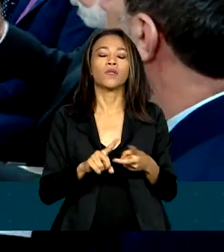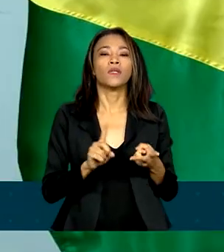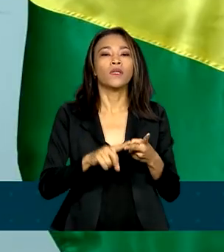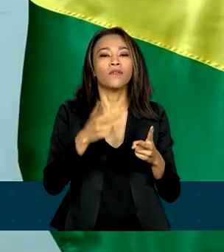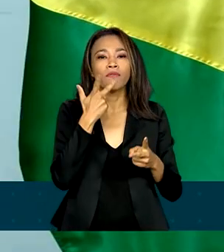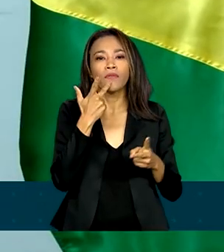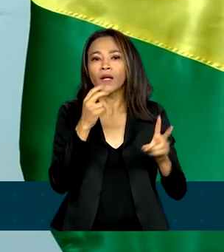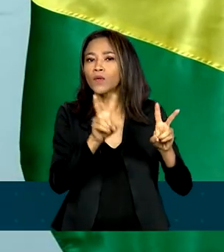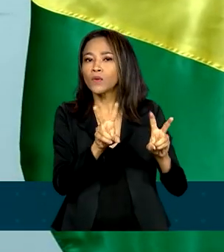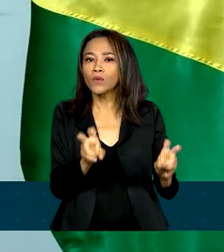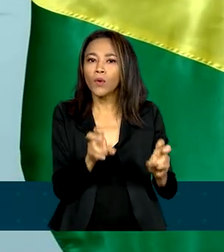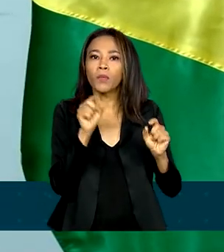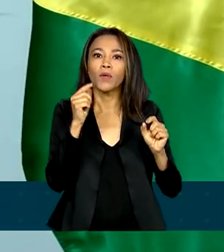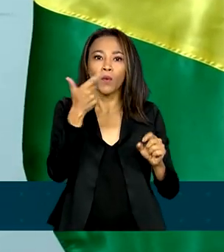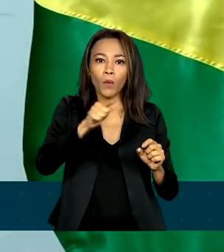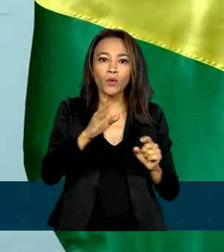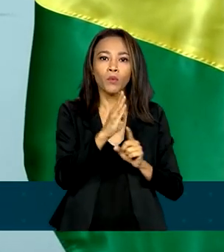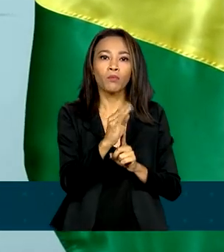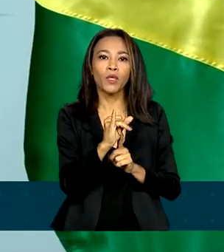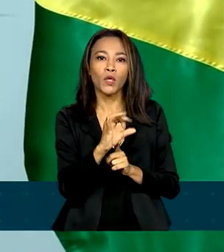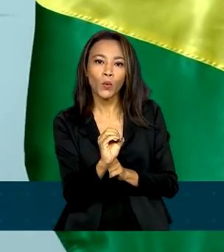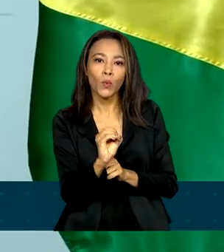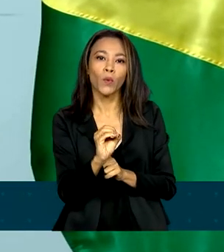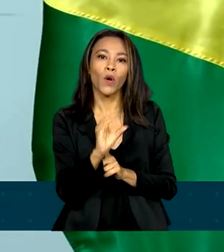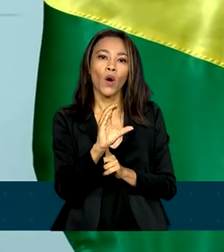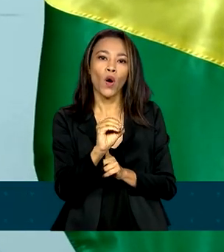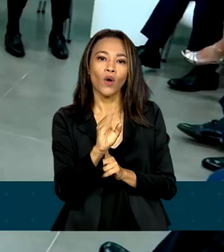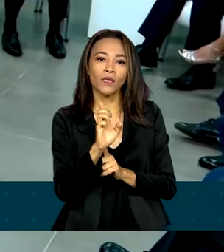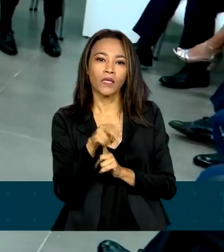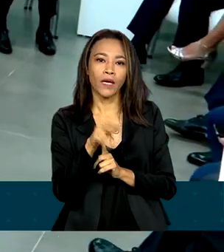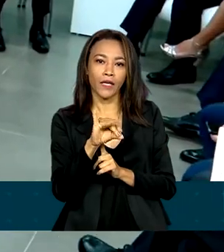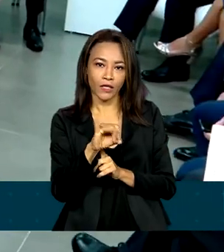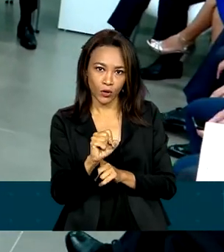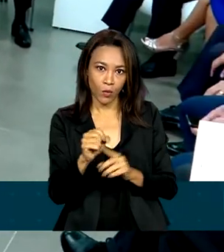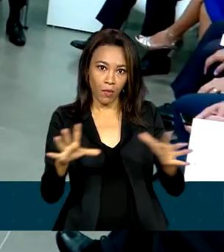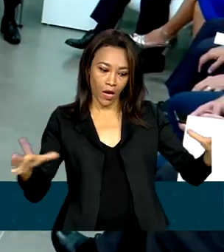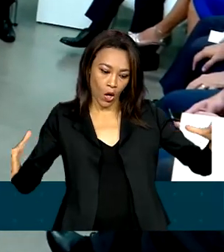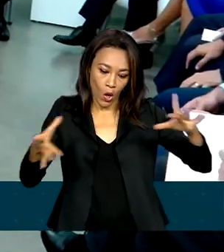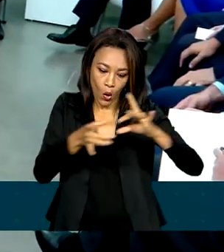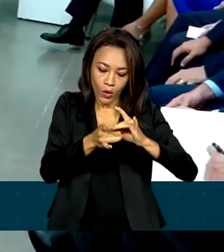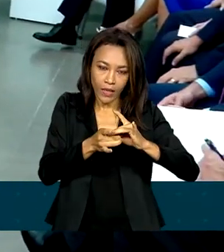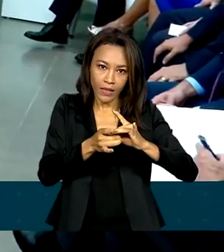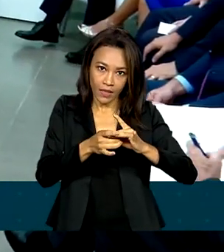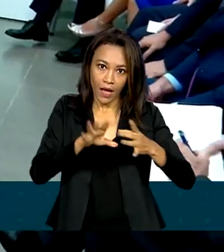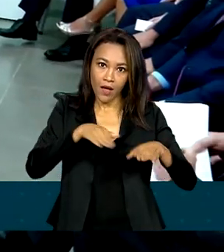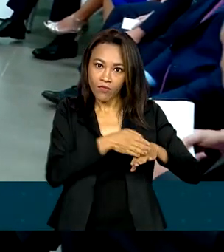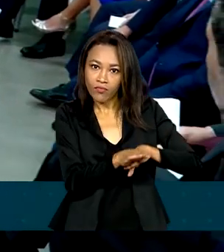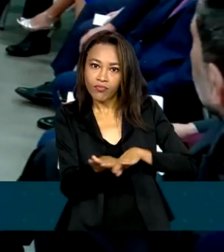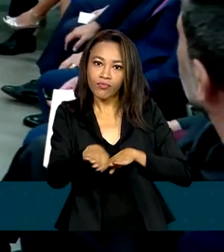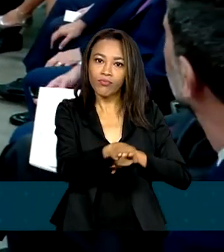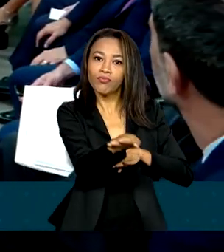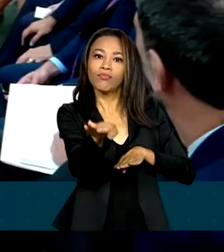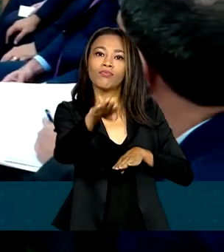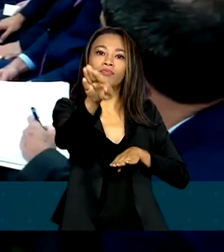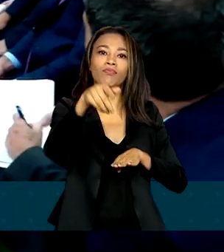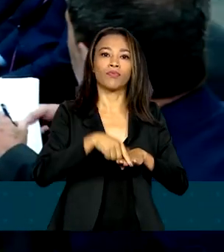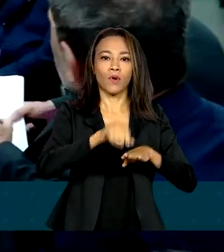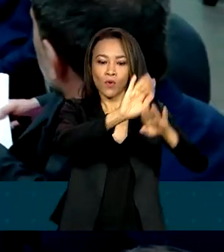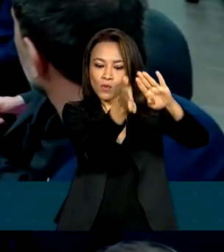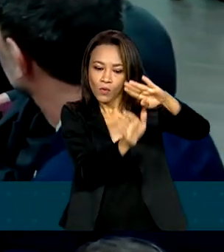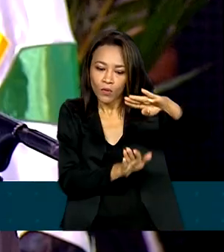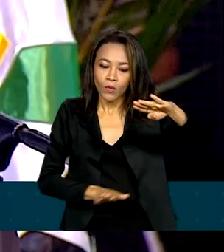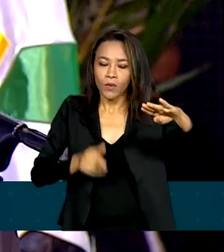também sobre o corredor bioceânico, uma autovia para conectar por terra os oceanos Atlântico e